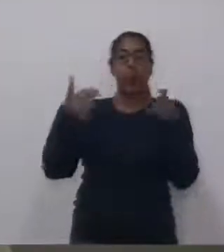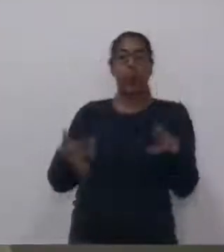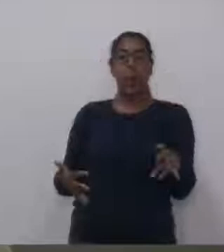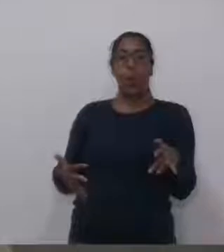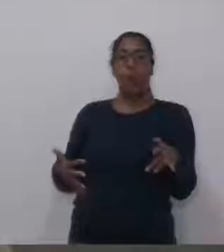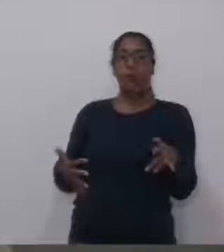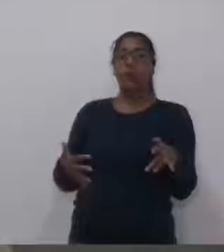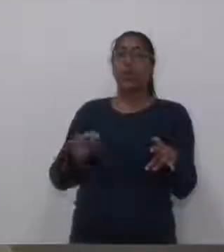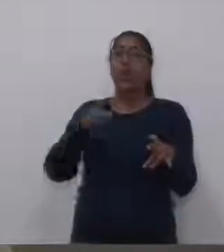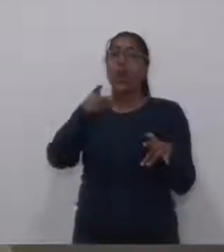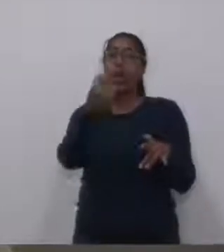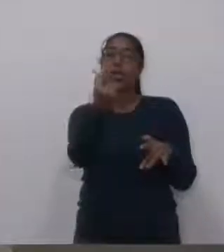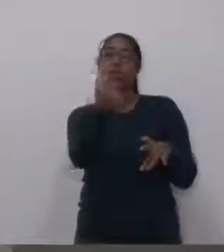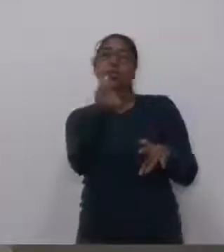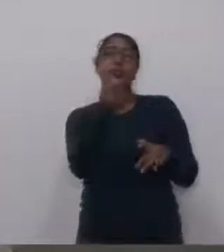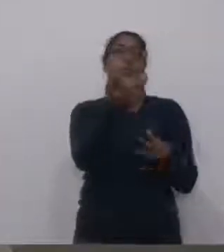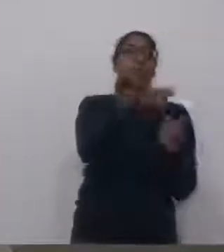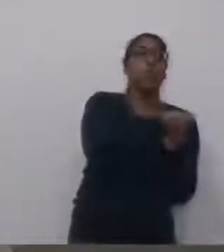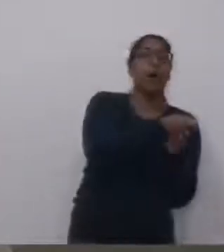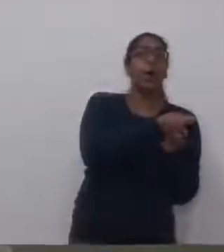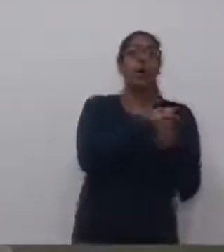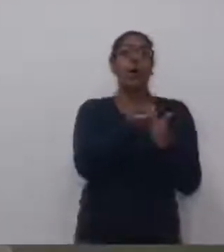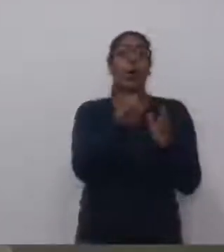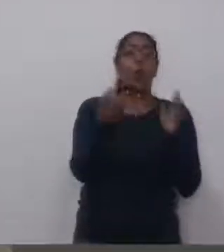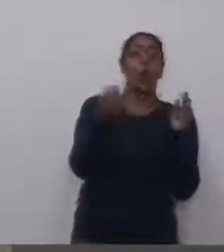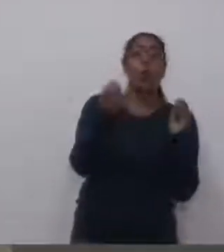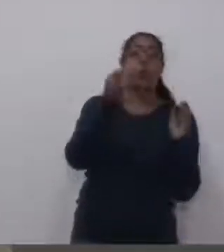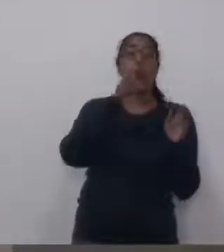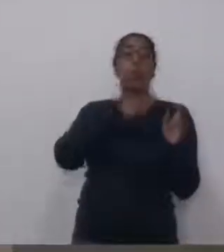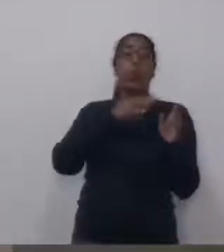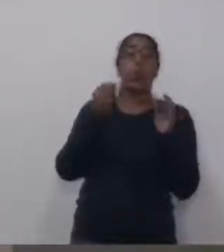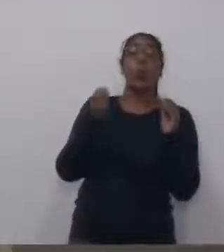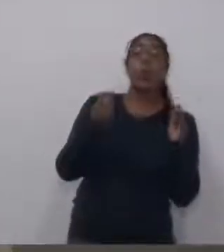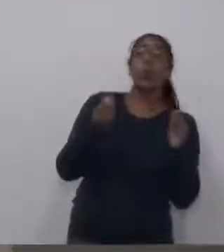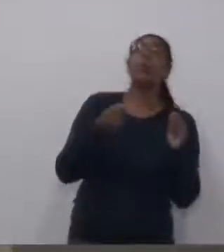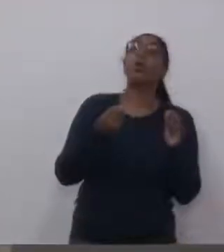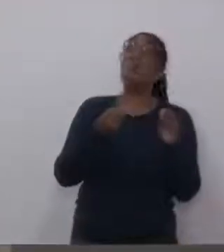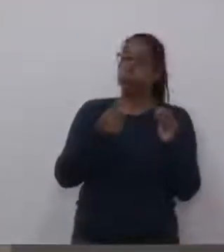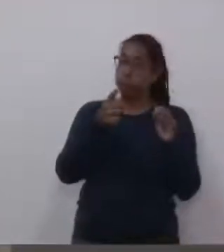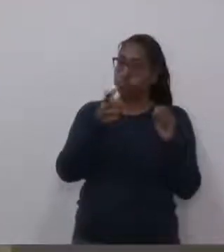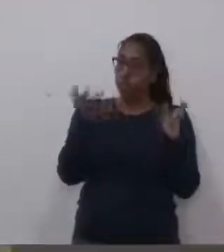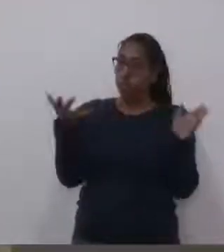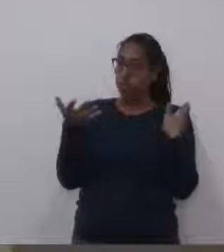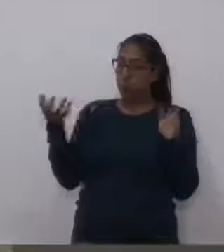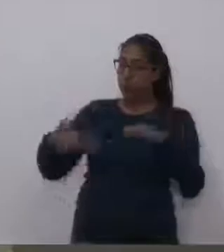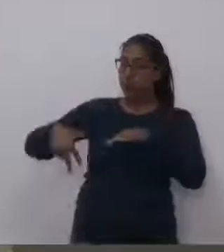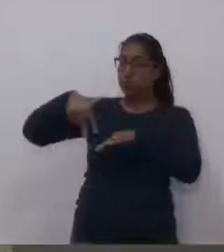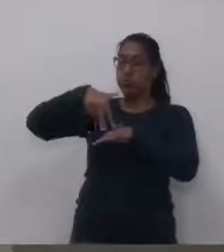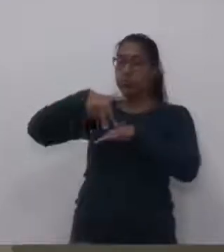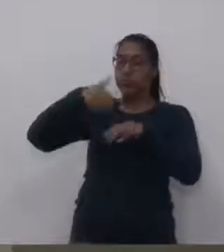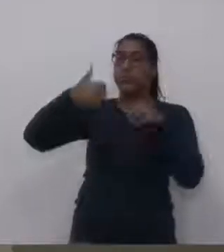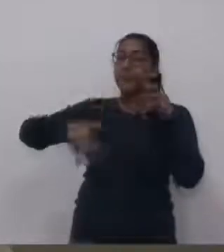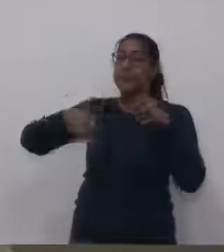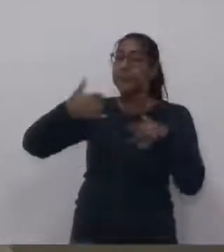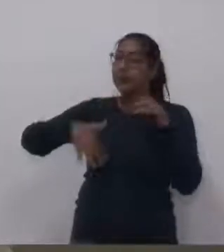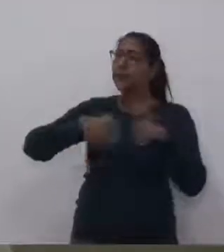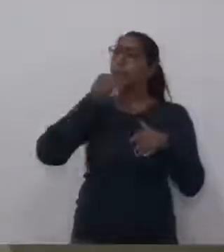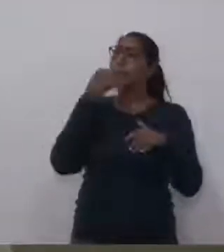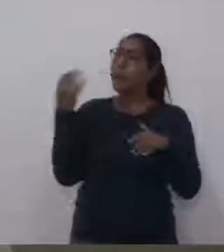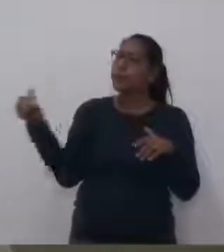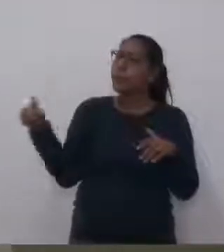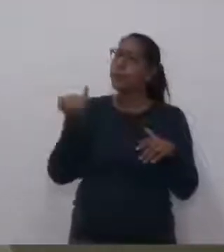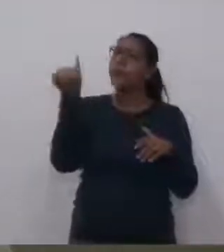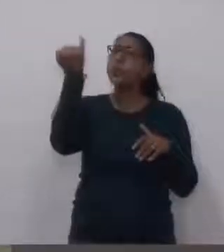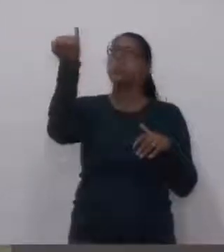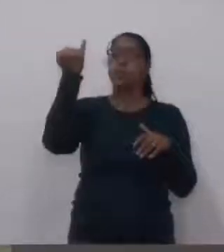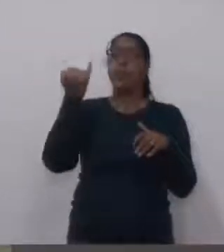vocês, às entidades, para conseguir esses recursos adicionais, né, que são fundamentais, como você falou, a prefeitura